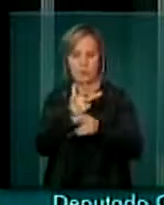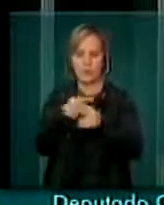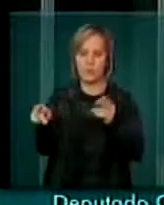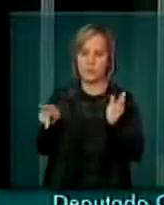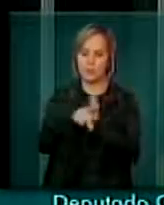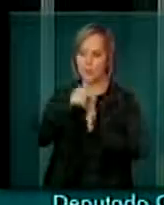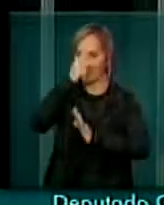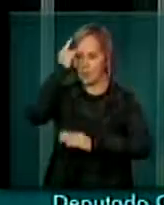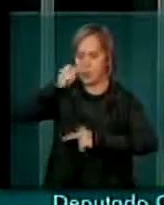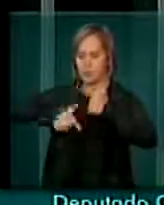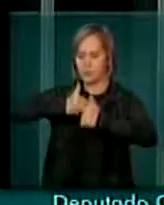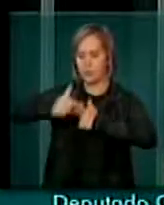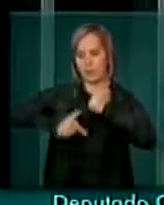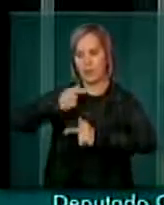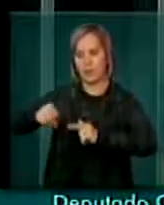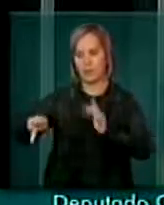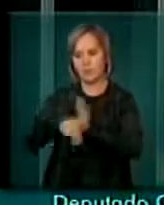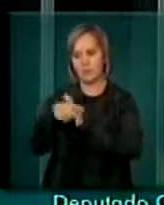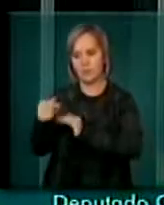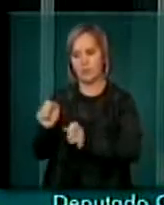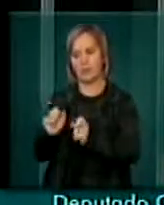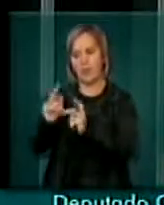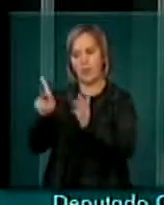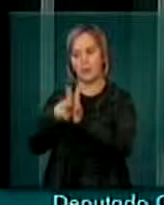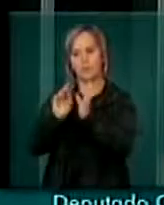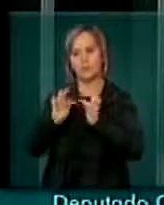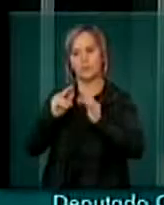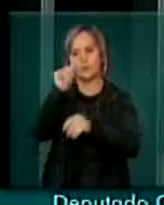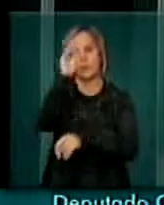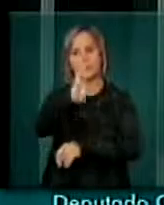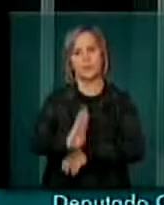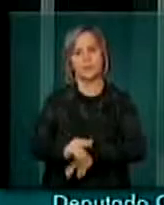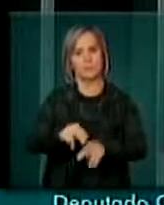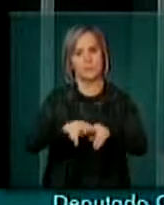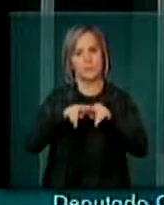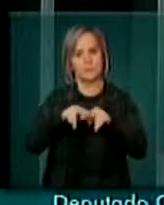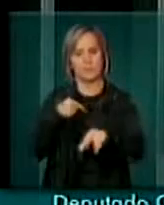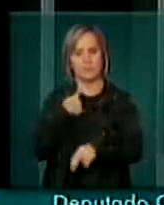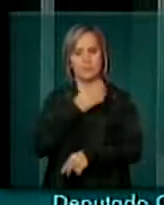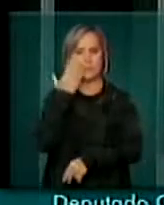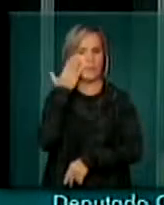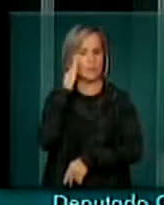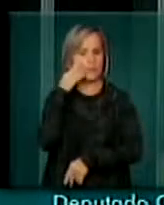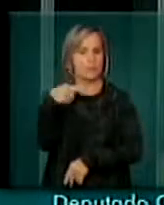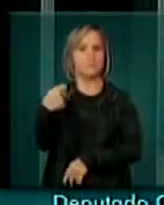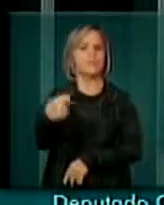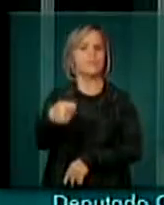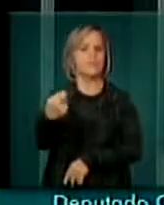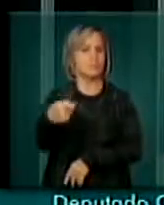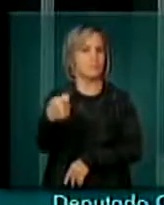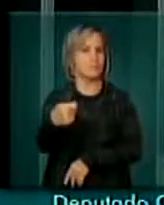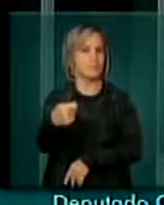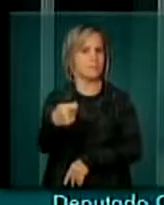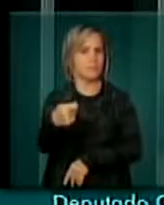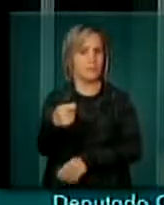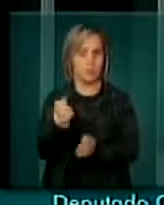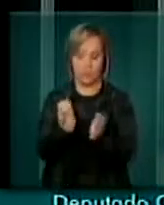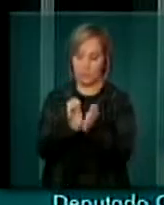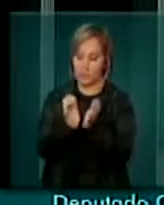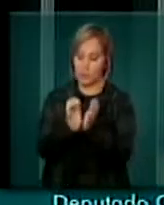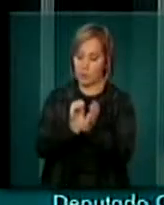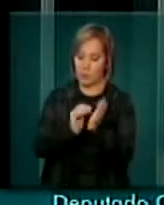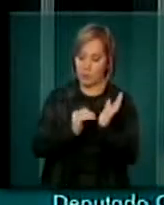trabalhador, para o aposentado de todo o país. E, nesse sentido, senhor presidente, entendemos que é necessário que o Senado